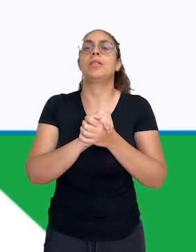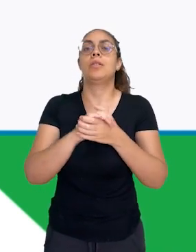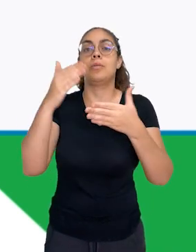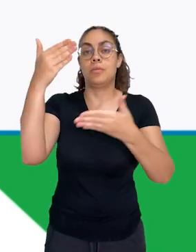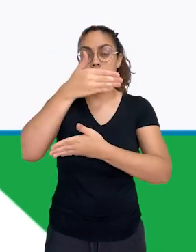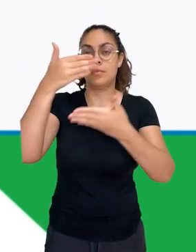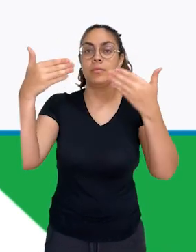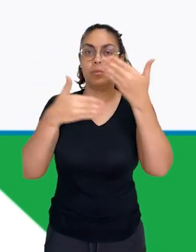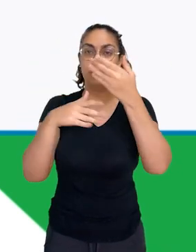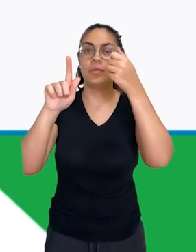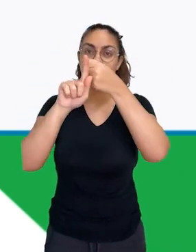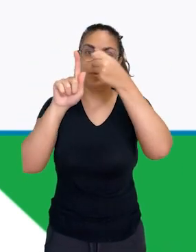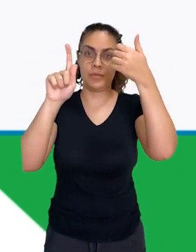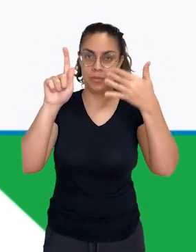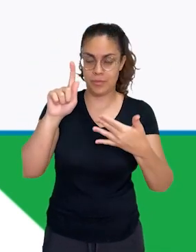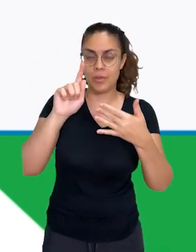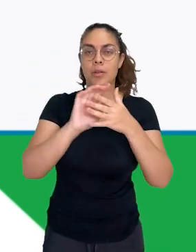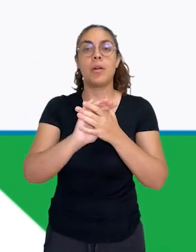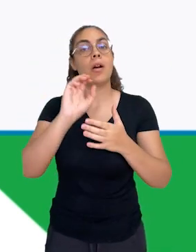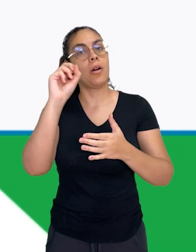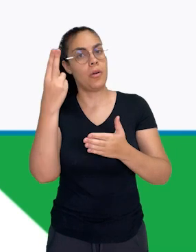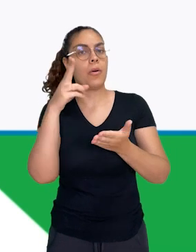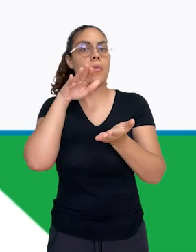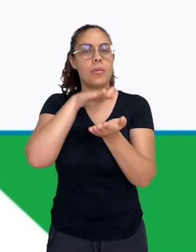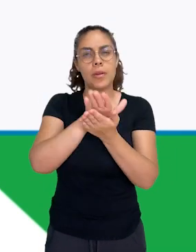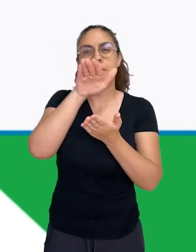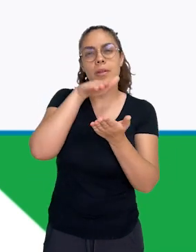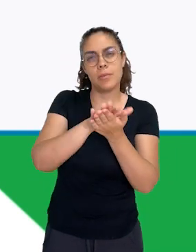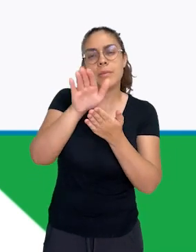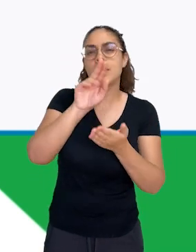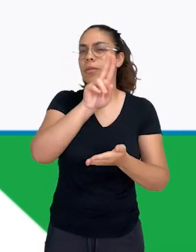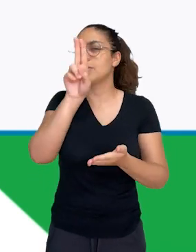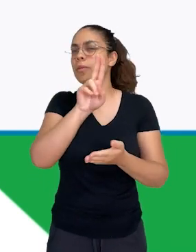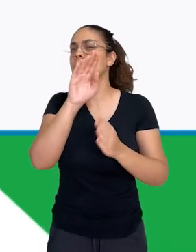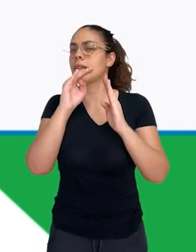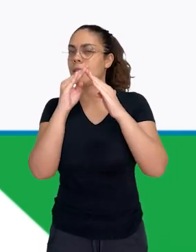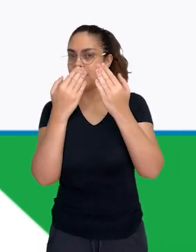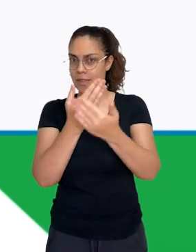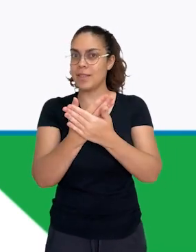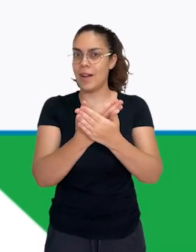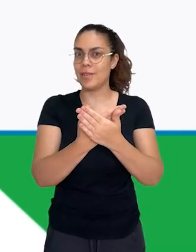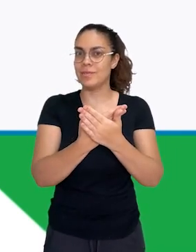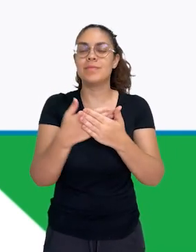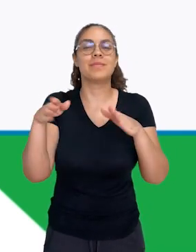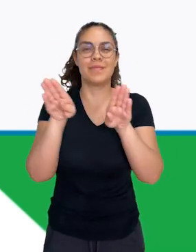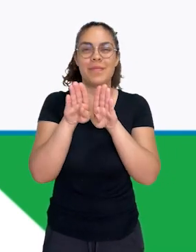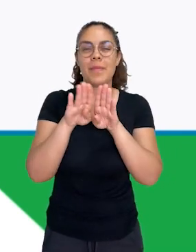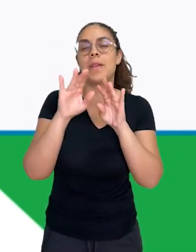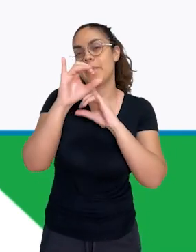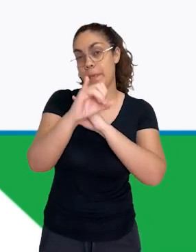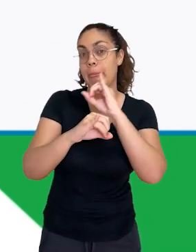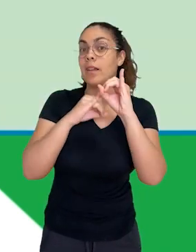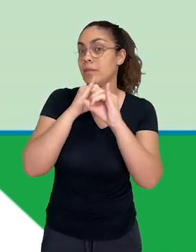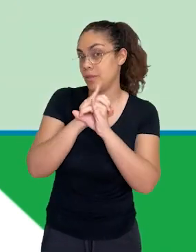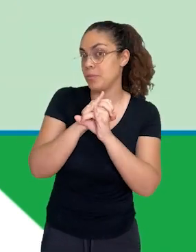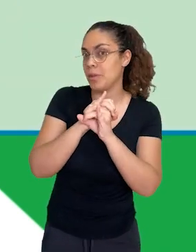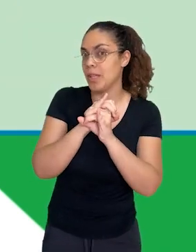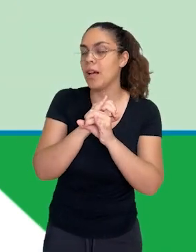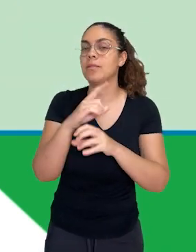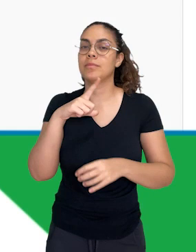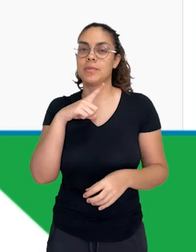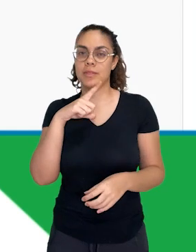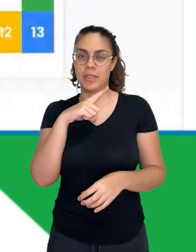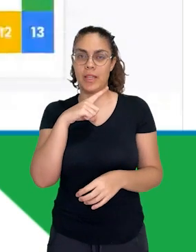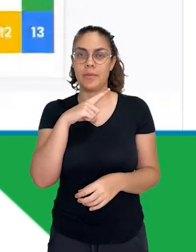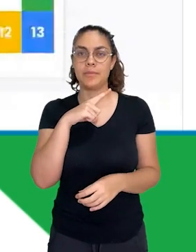Apresentações ou você pode imprimir e utilizar aí na sua sala de aula. Em relação aos modelos online, nós temos,